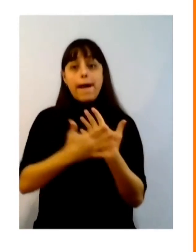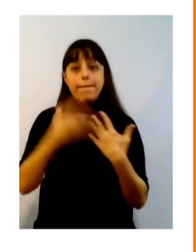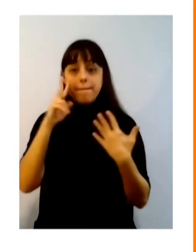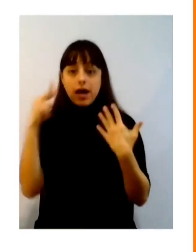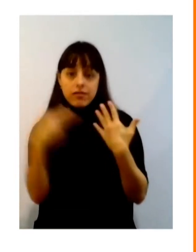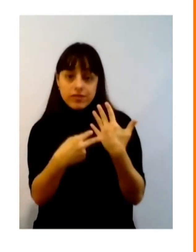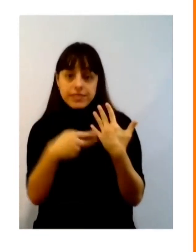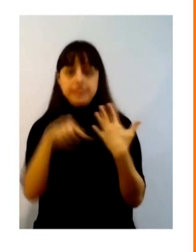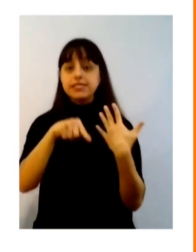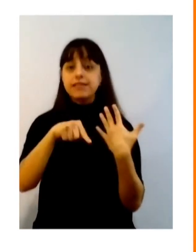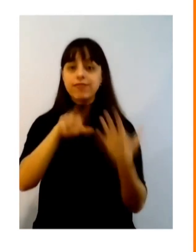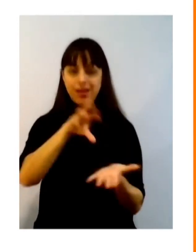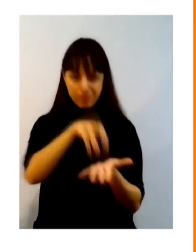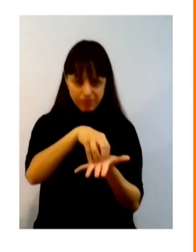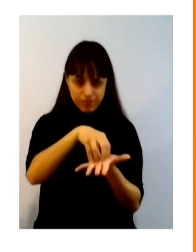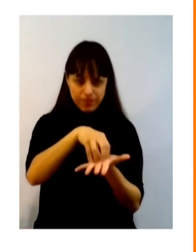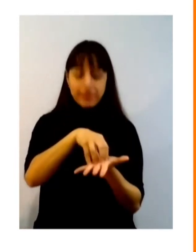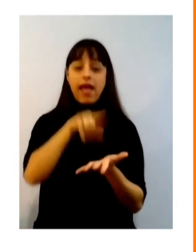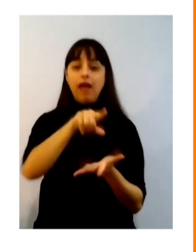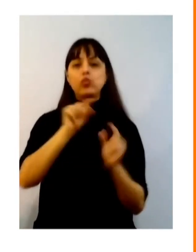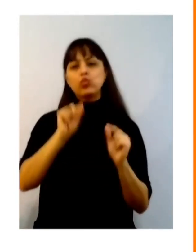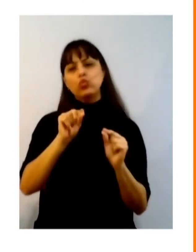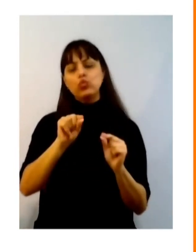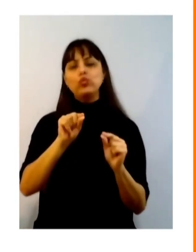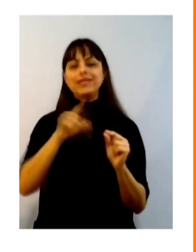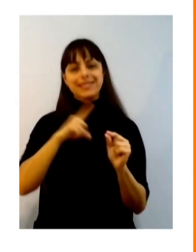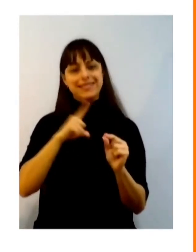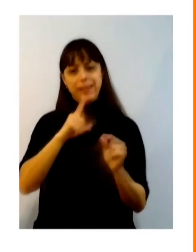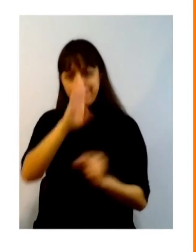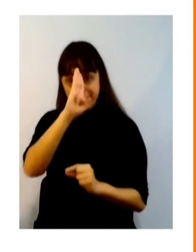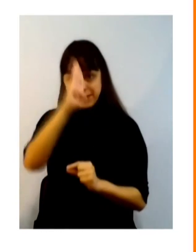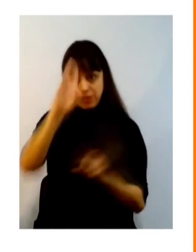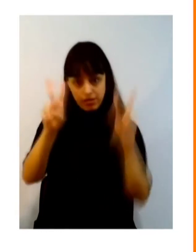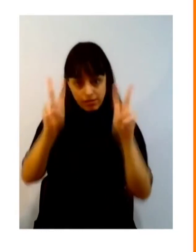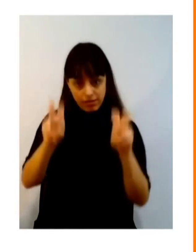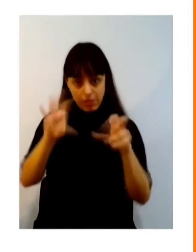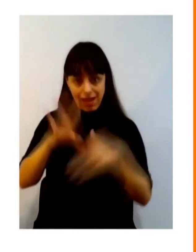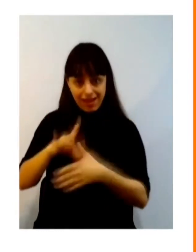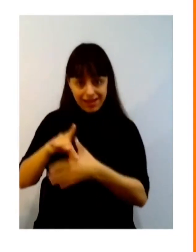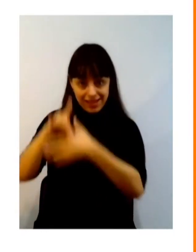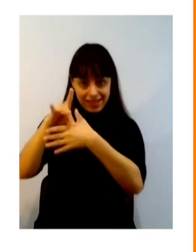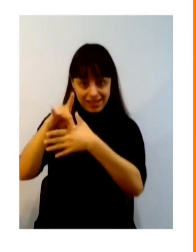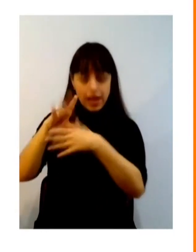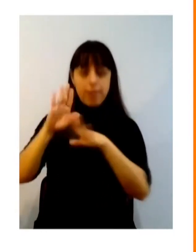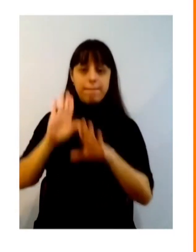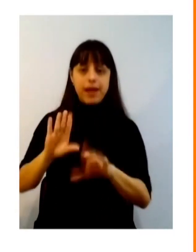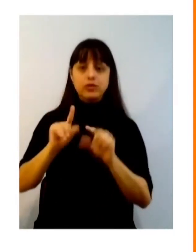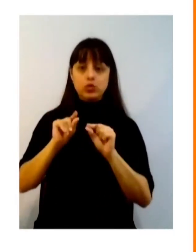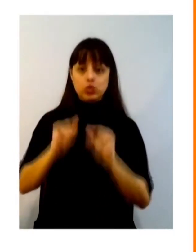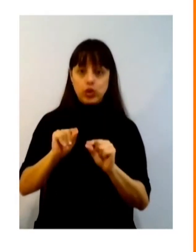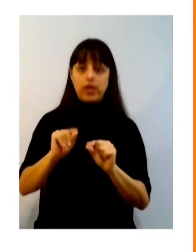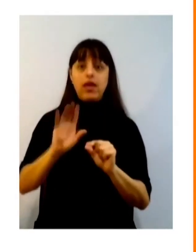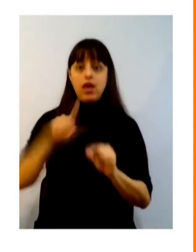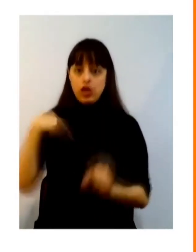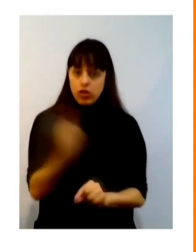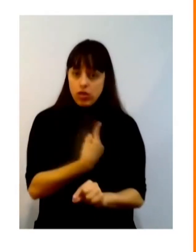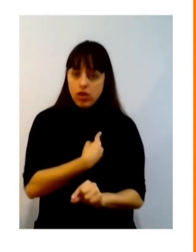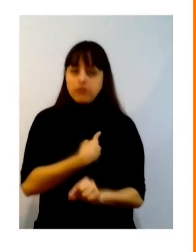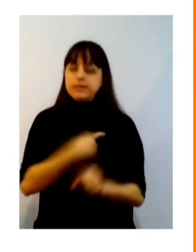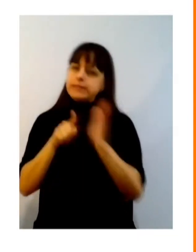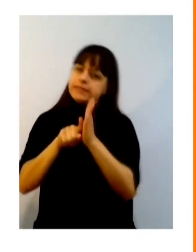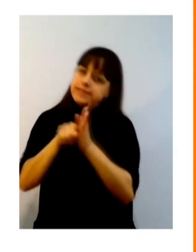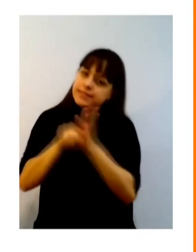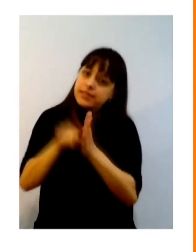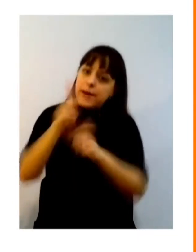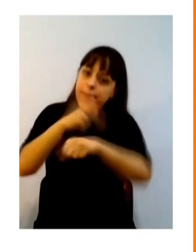em este tema de liderazgo, várias coisas. Uno, essa pergunta crítica, qual é o liderazgo que o país precisa? Qual é o liderazgo que o